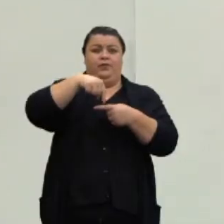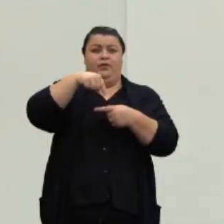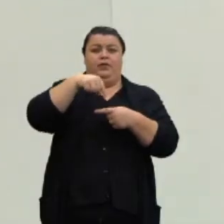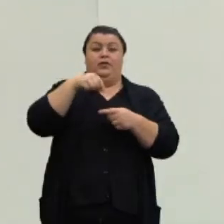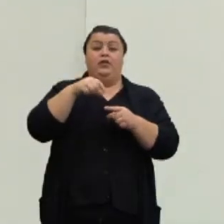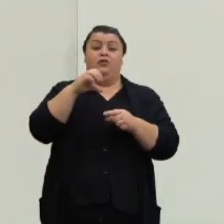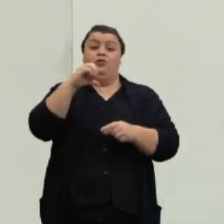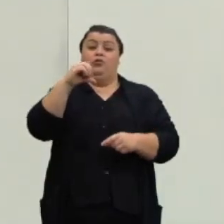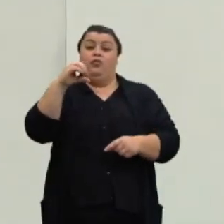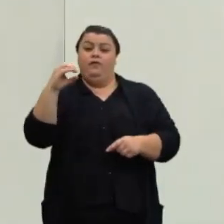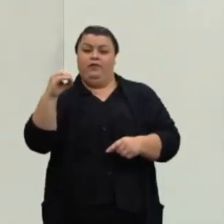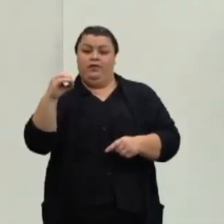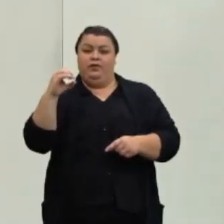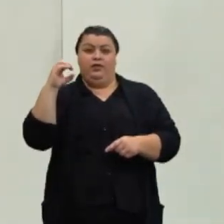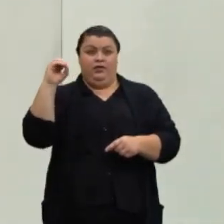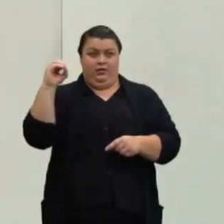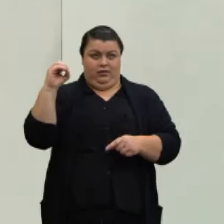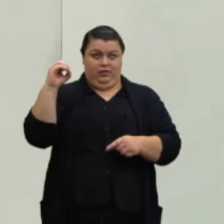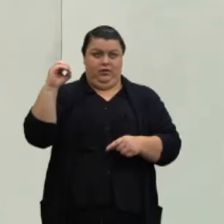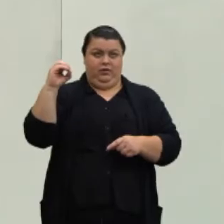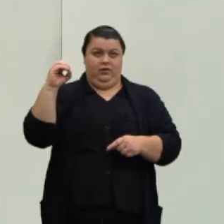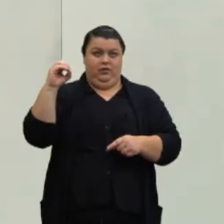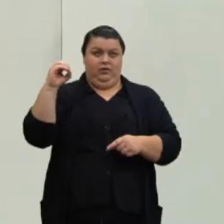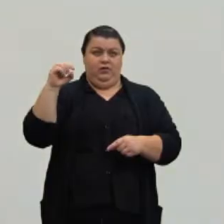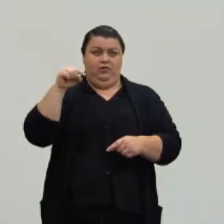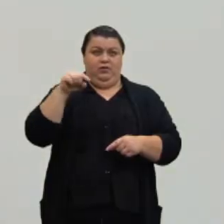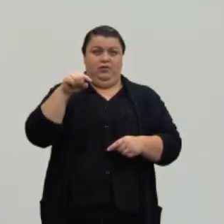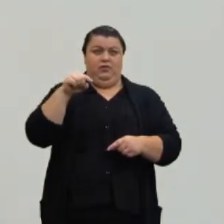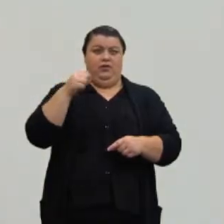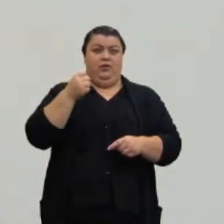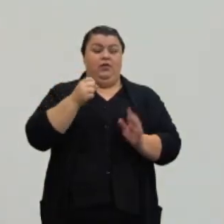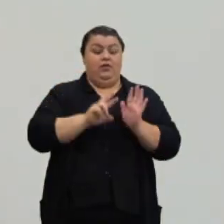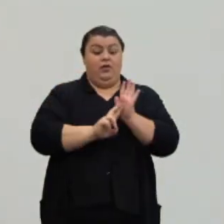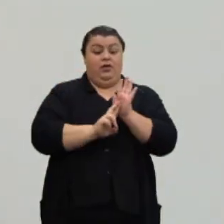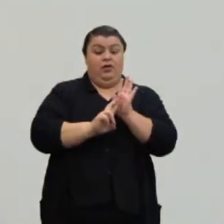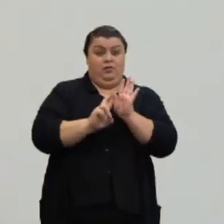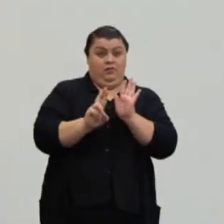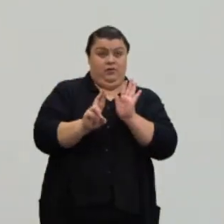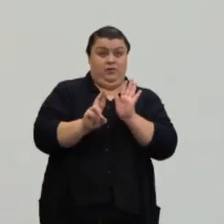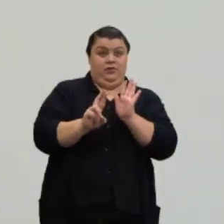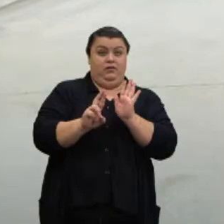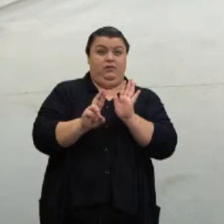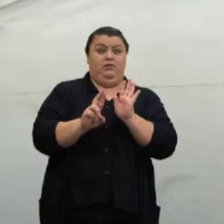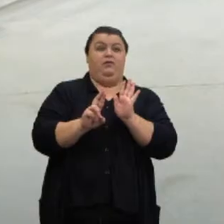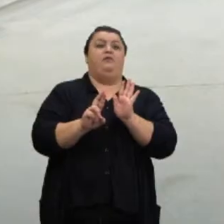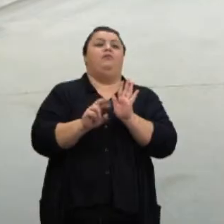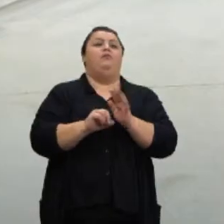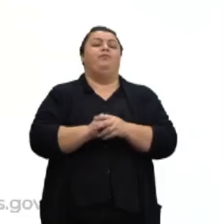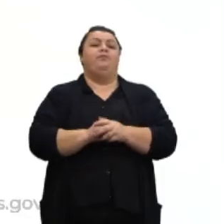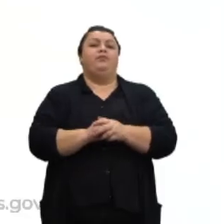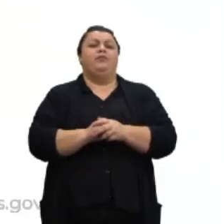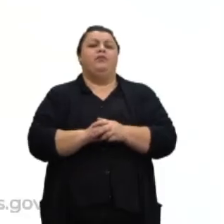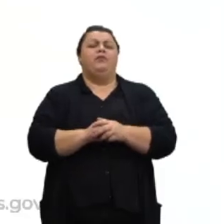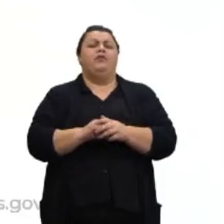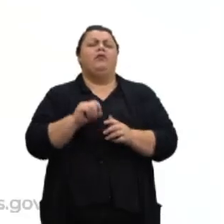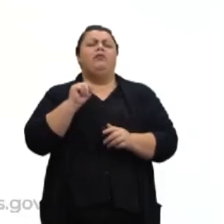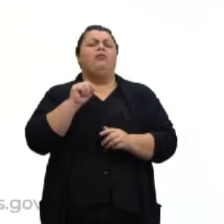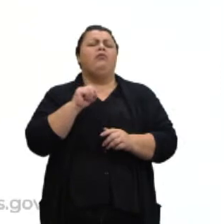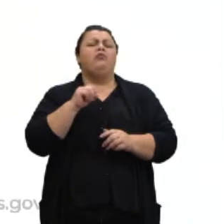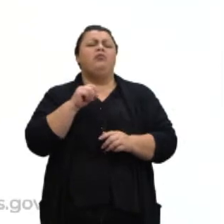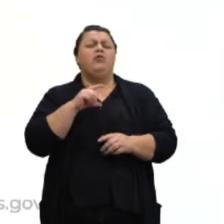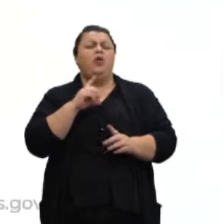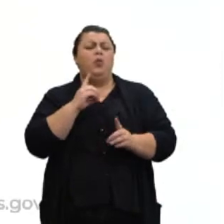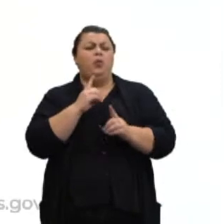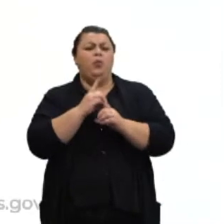verdade, certo? Então esse símbolozinho é o nosso símbolo de perpendicular. E quando é que isso acontece?